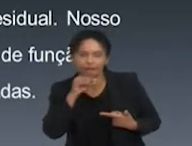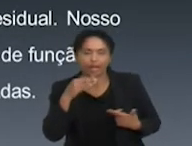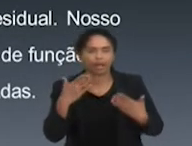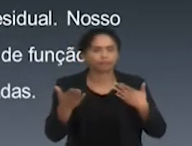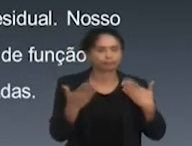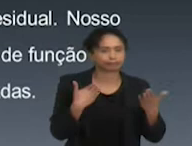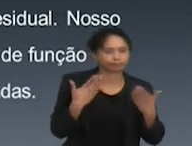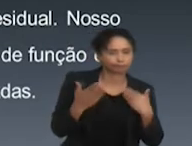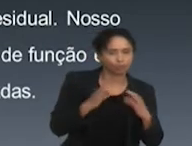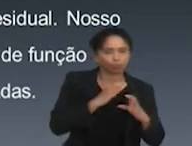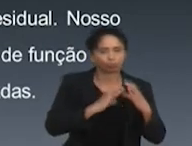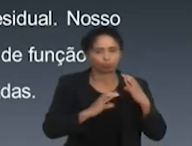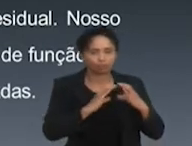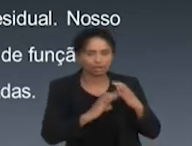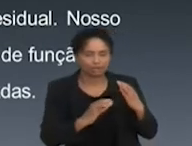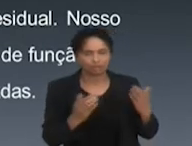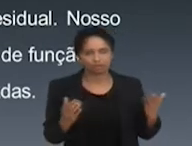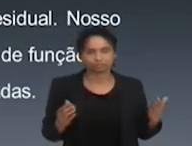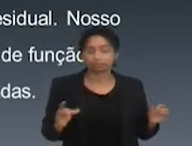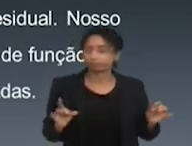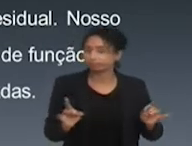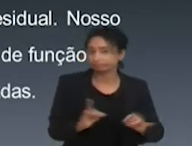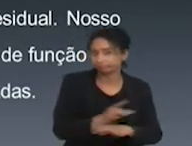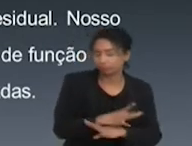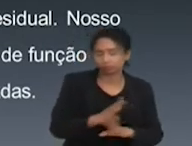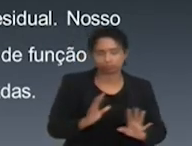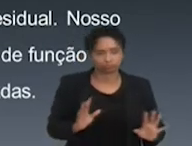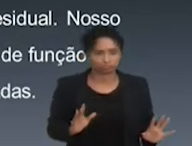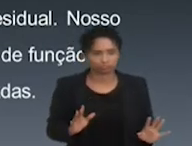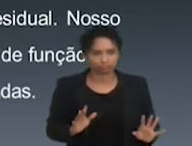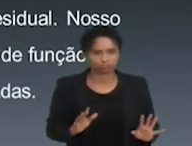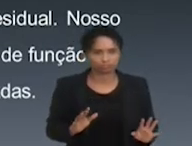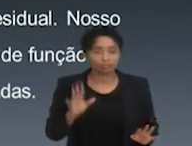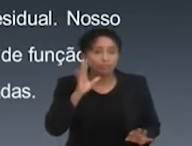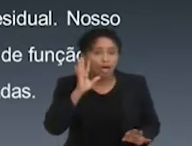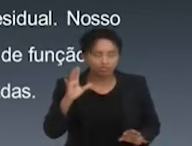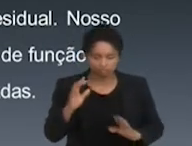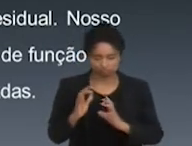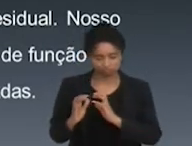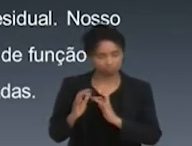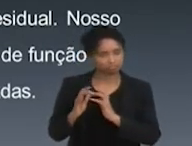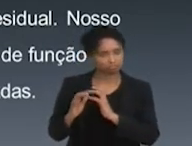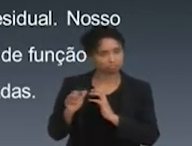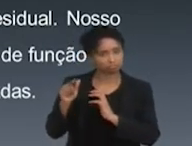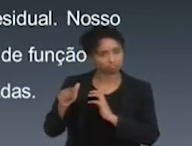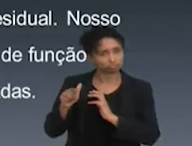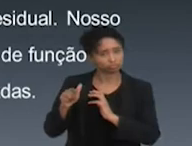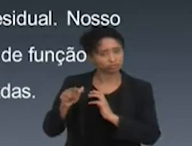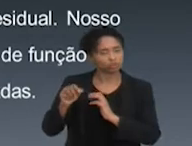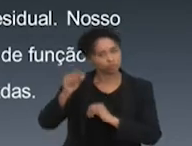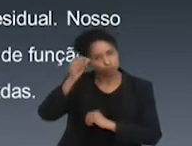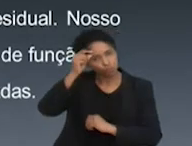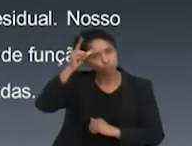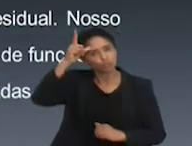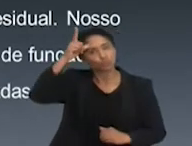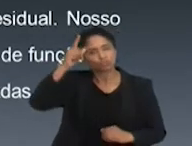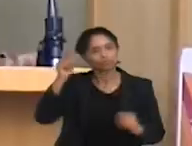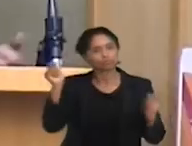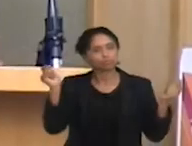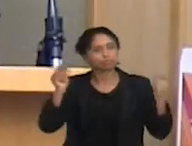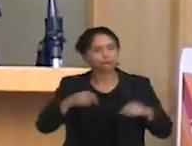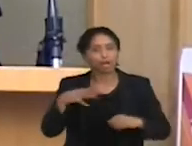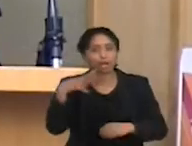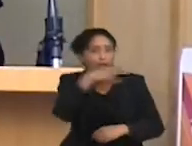super especializado. Então, imagina a capacidade desse cérebro de aprender nesse momento. E aí a gente vai esperar sete anos para quê?